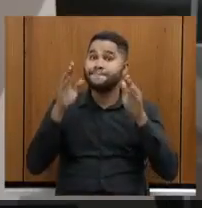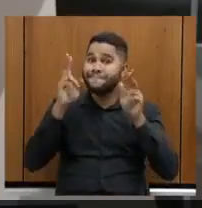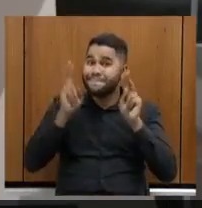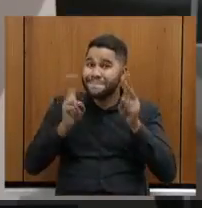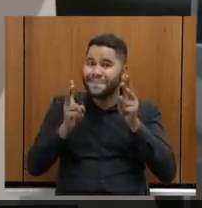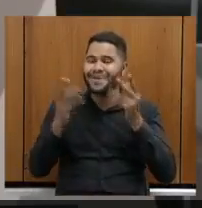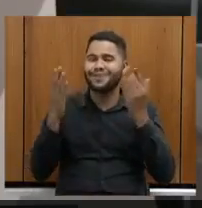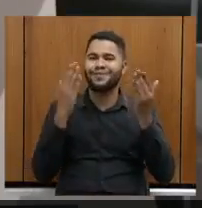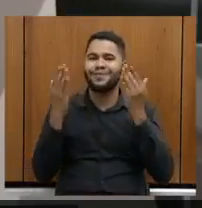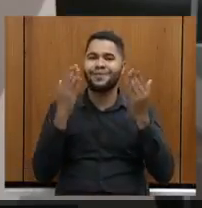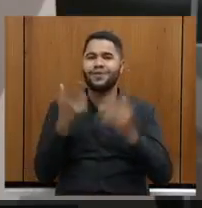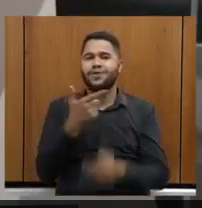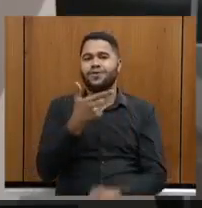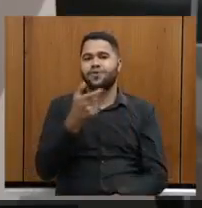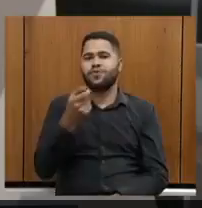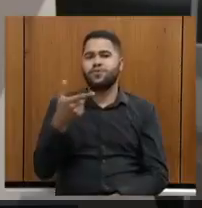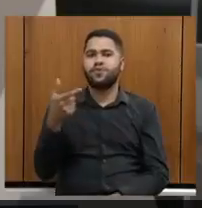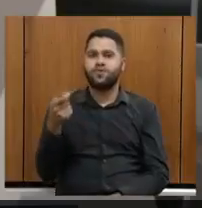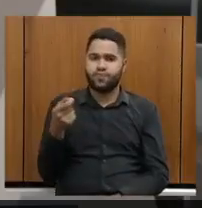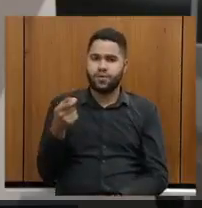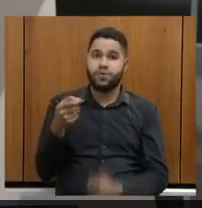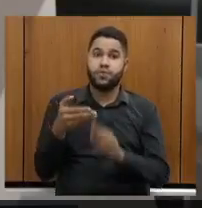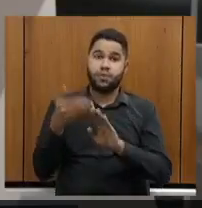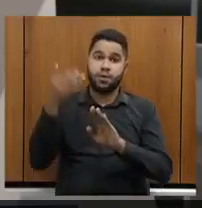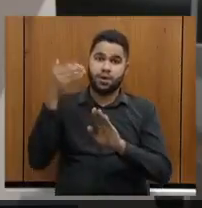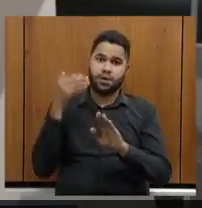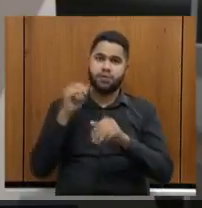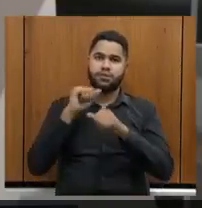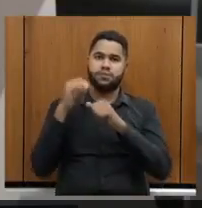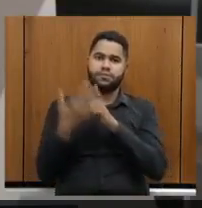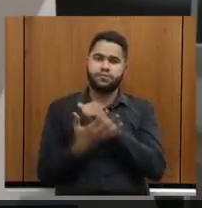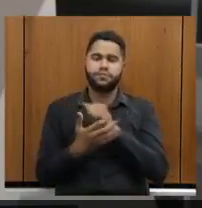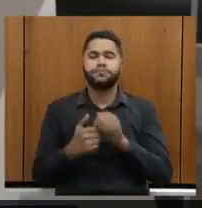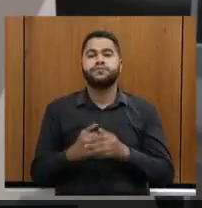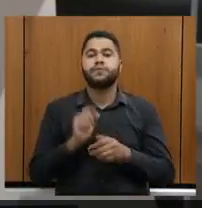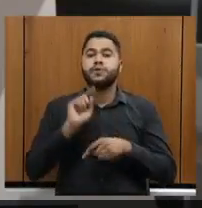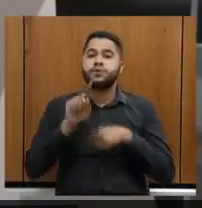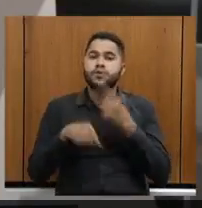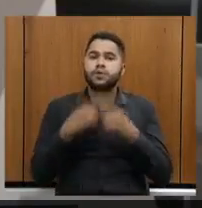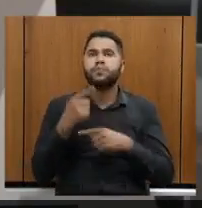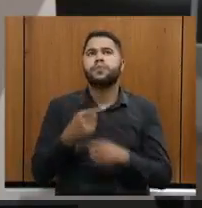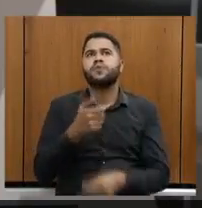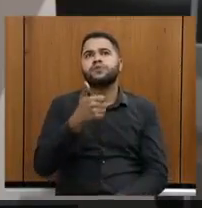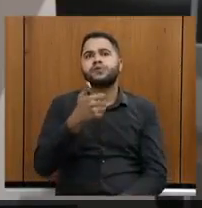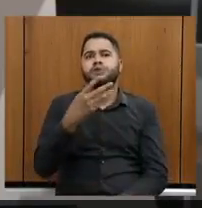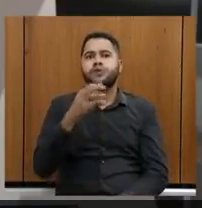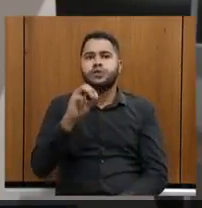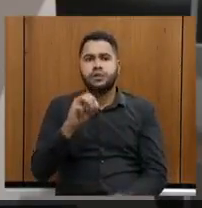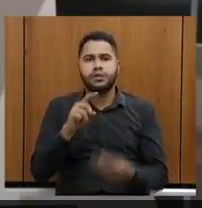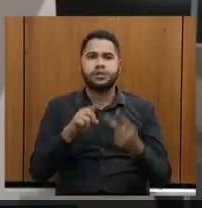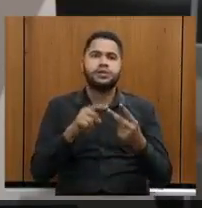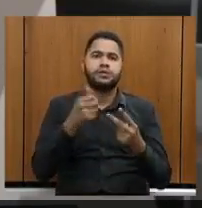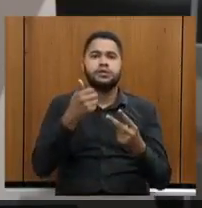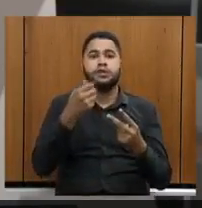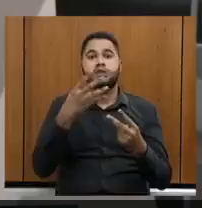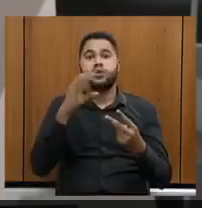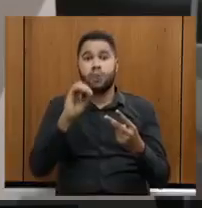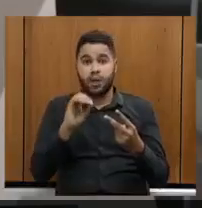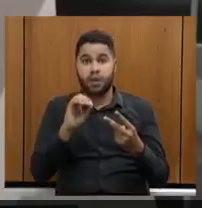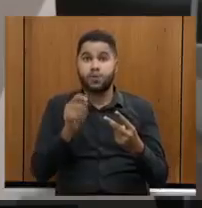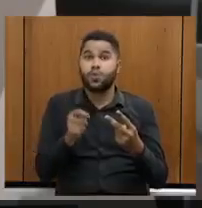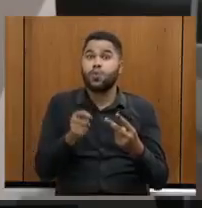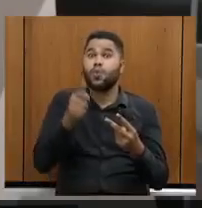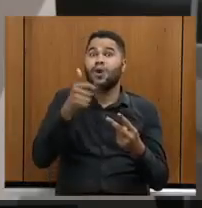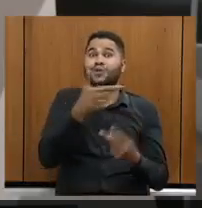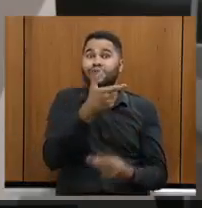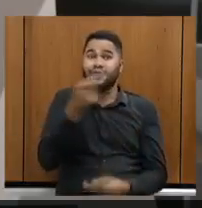de 2020, de antes da pandemia. E depois foram 130, 140, estamos chegando agora a quase